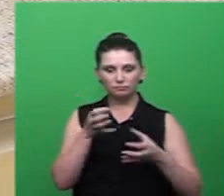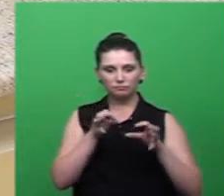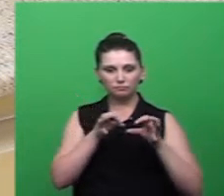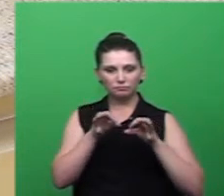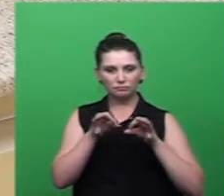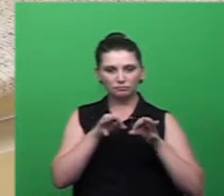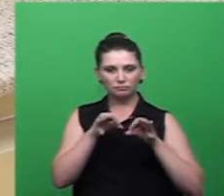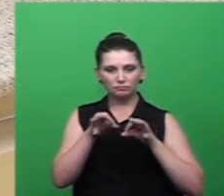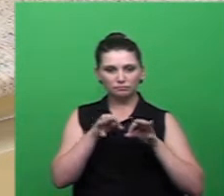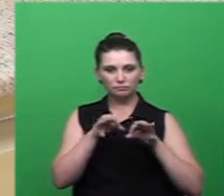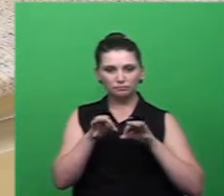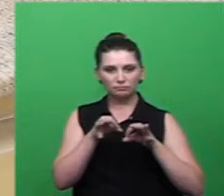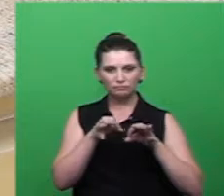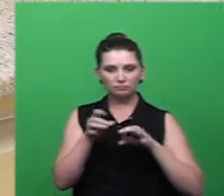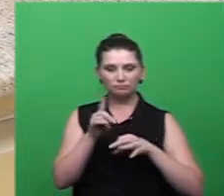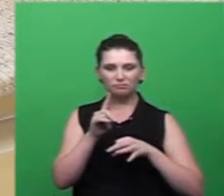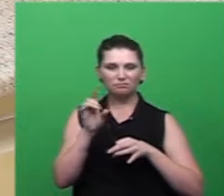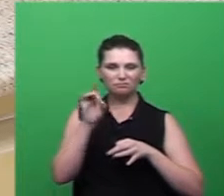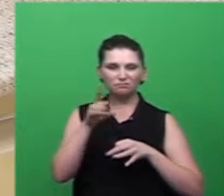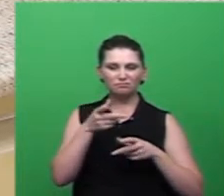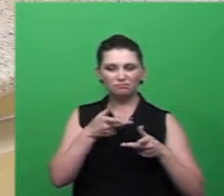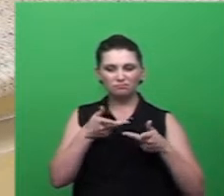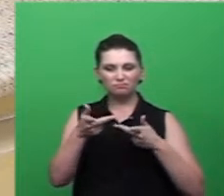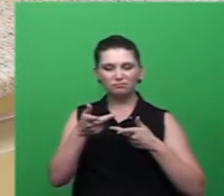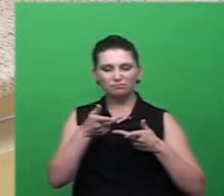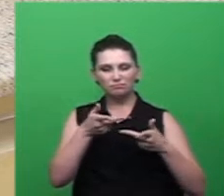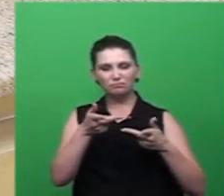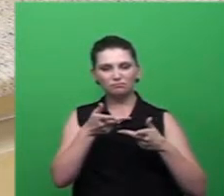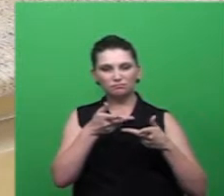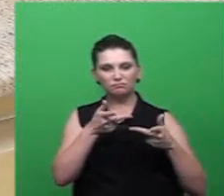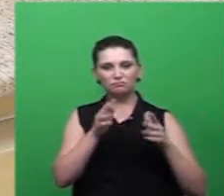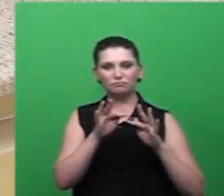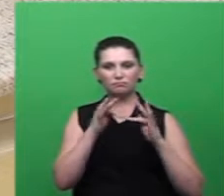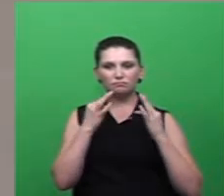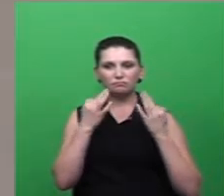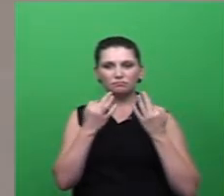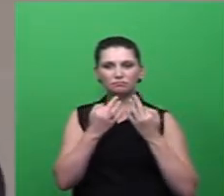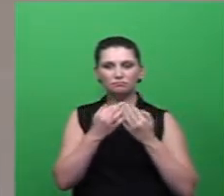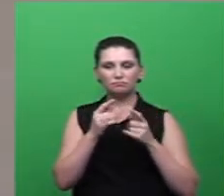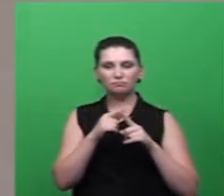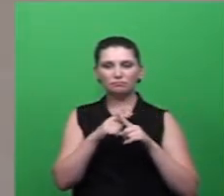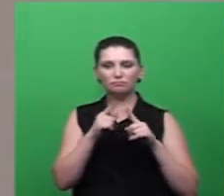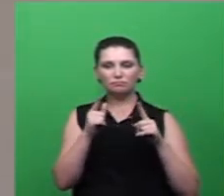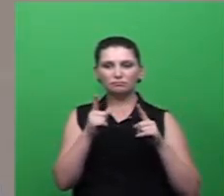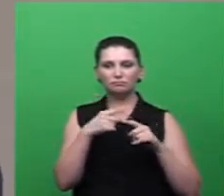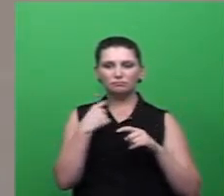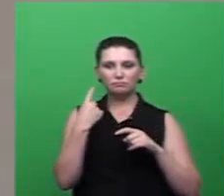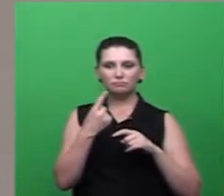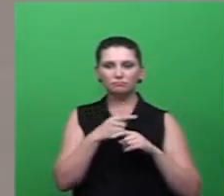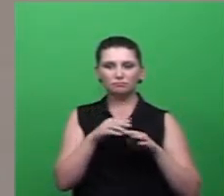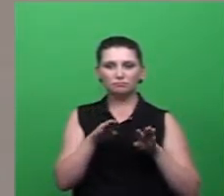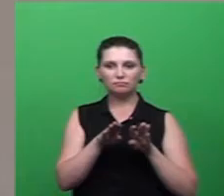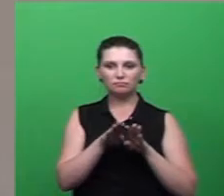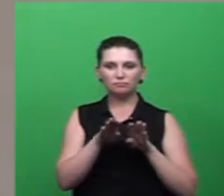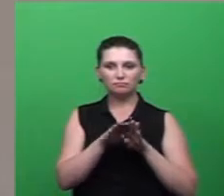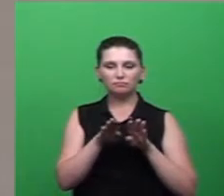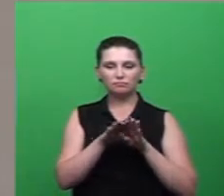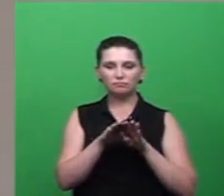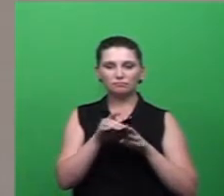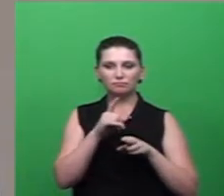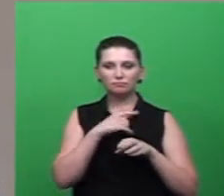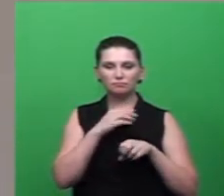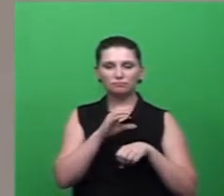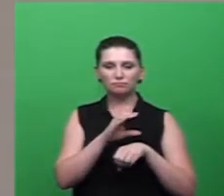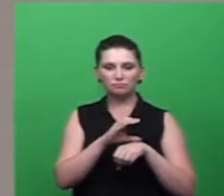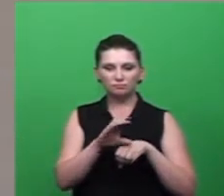só de visitar as famílias que é a unidade básica de família que estão fazendo isso aí mas eles estão capacitados também para